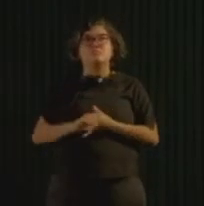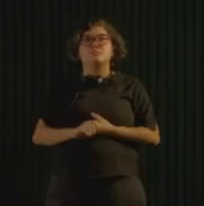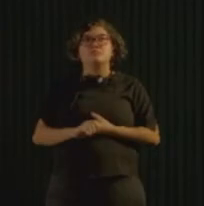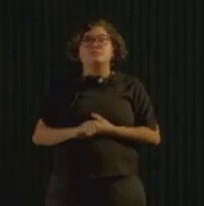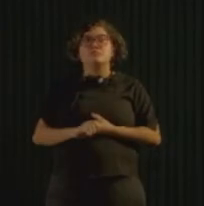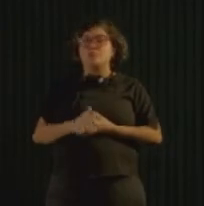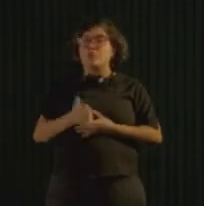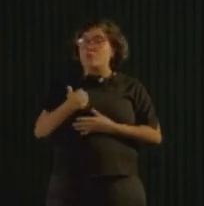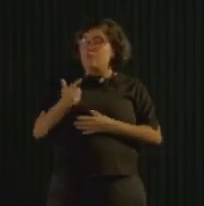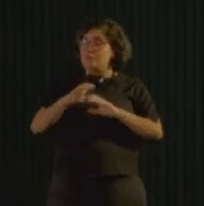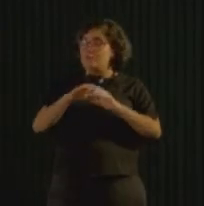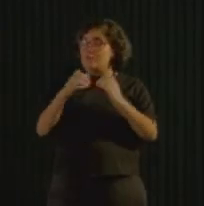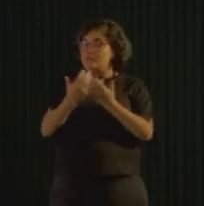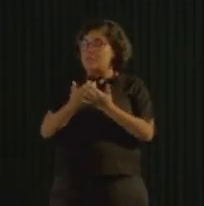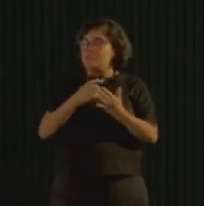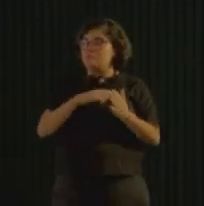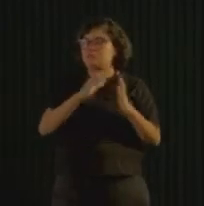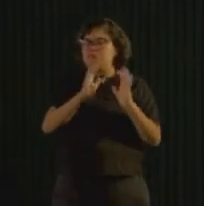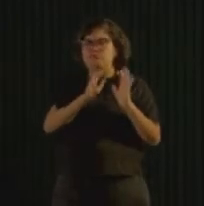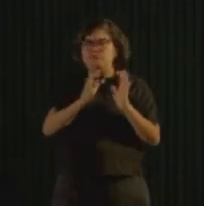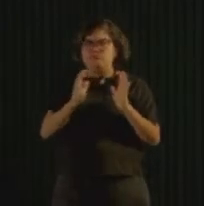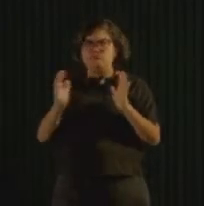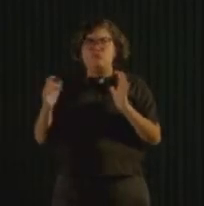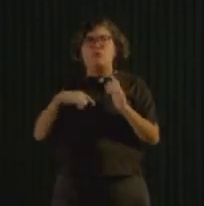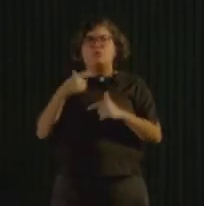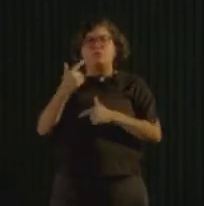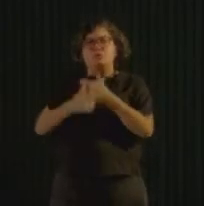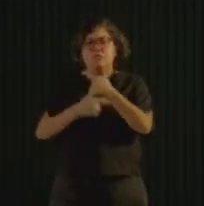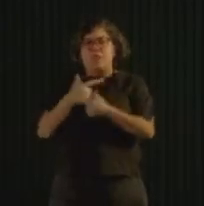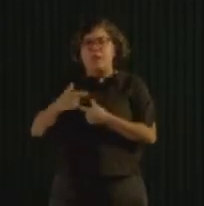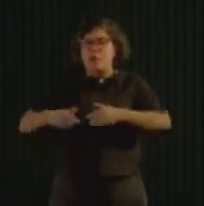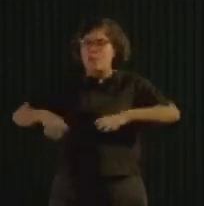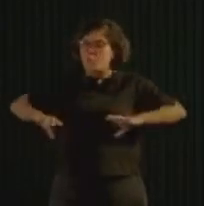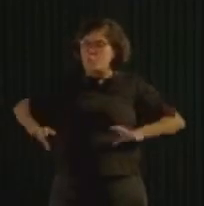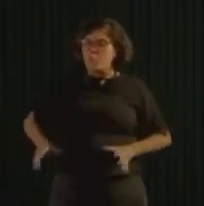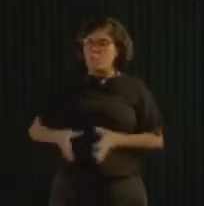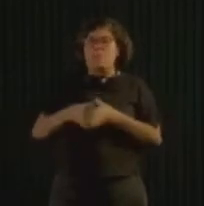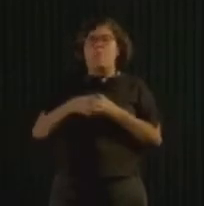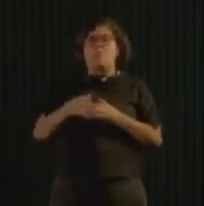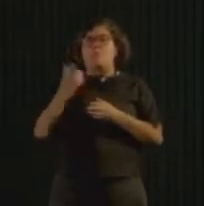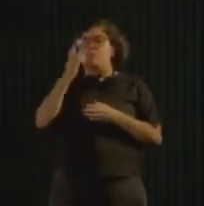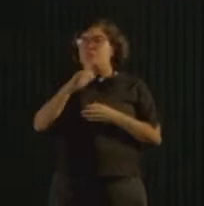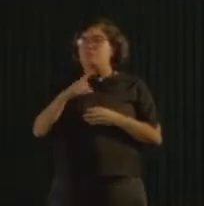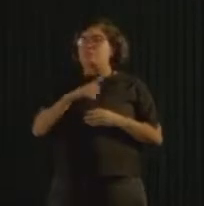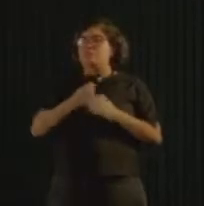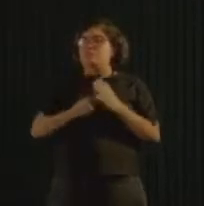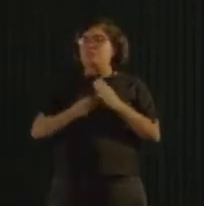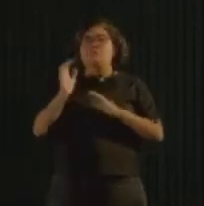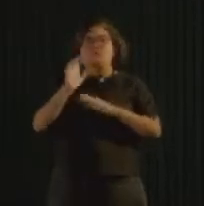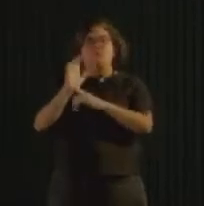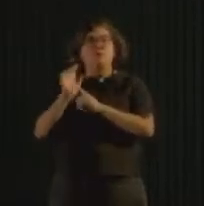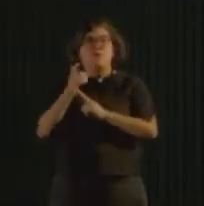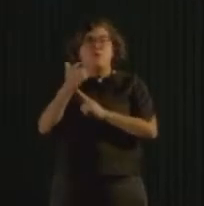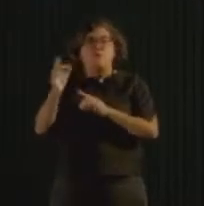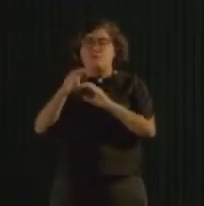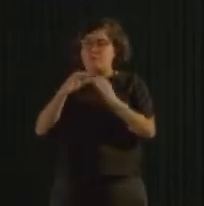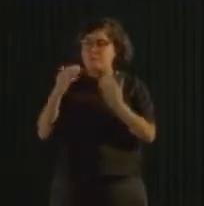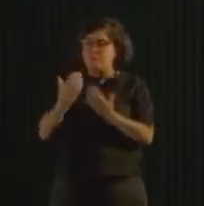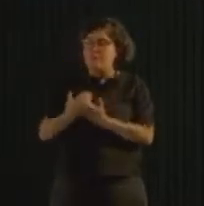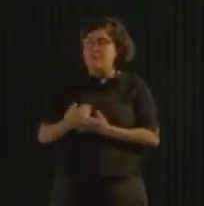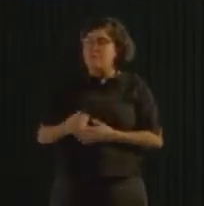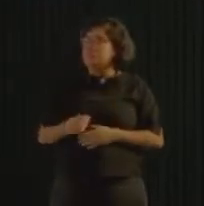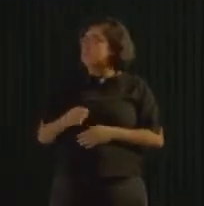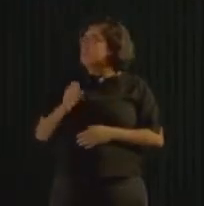doze comunidades se juntaram, atuaram em rede, para poder beneficiar uma outra comunidade. Quem quiser acompanhar a história,